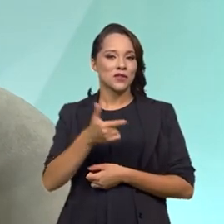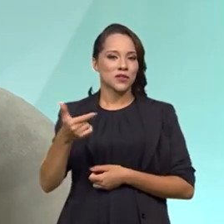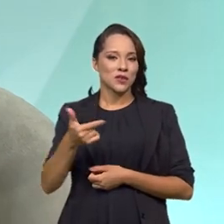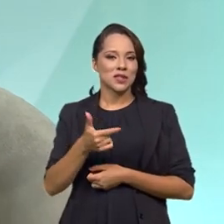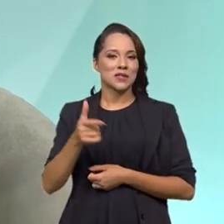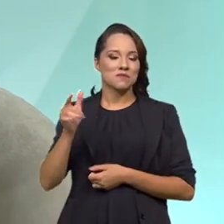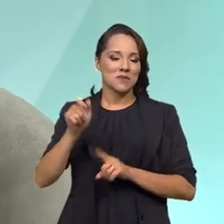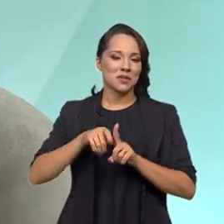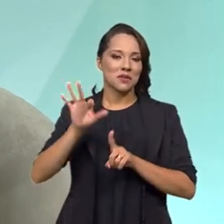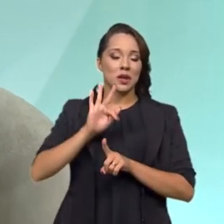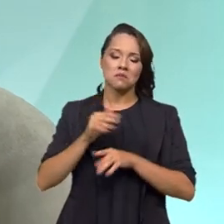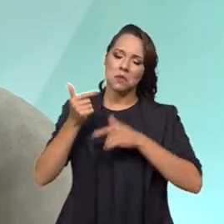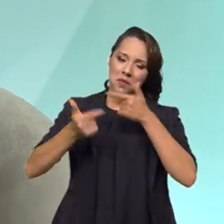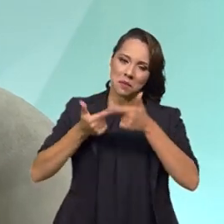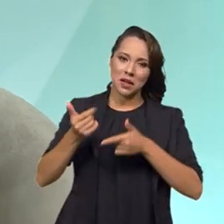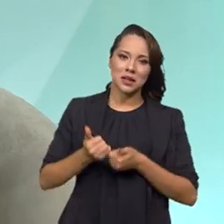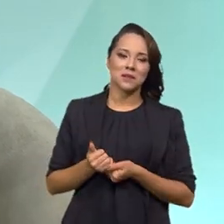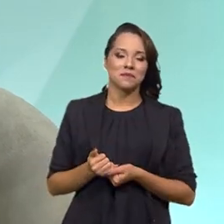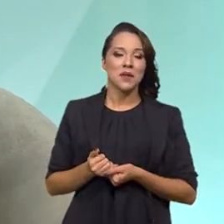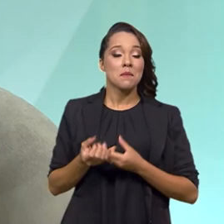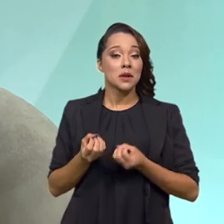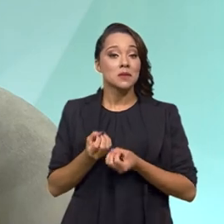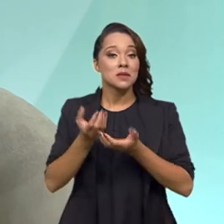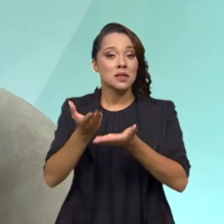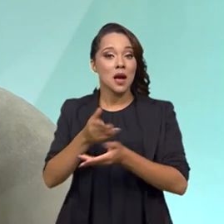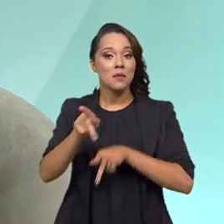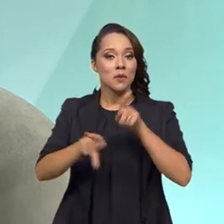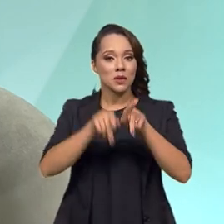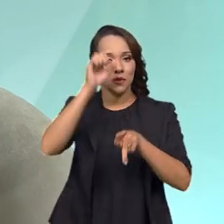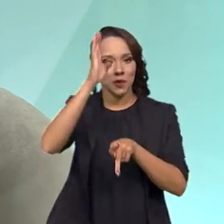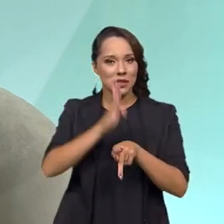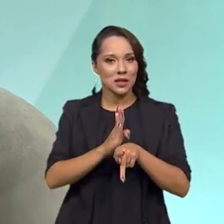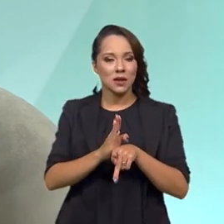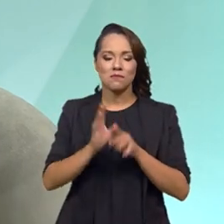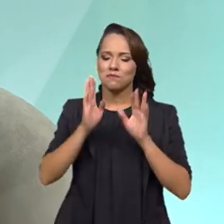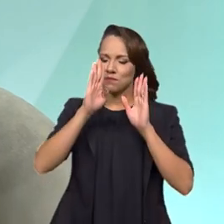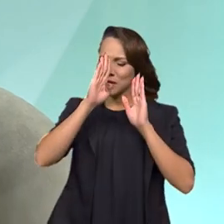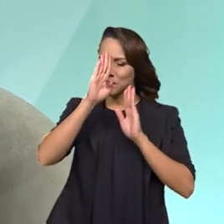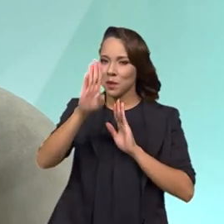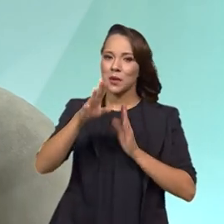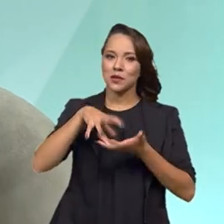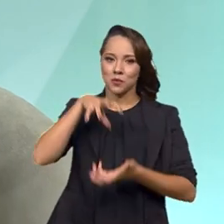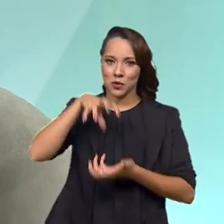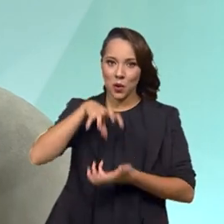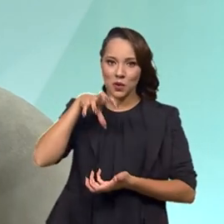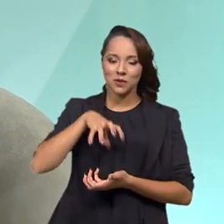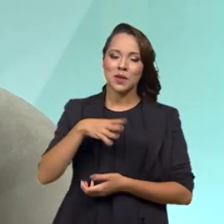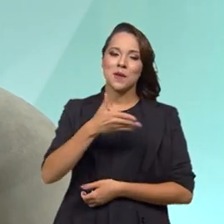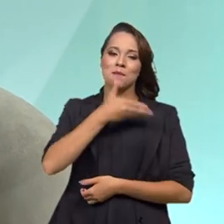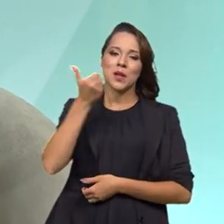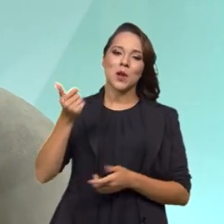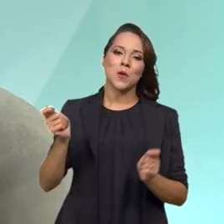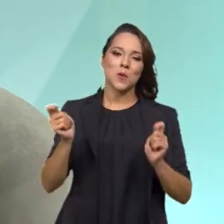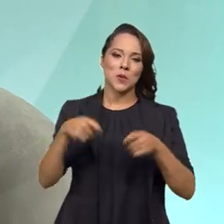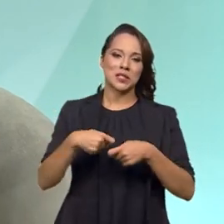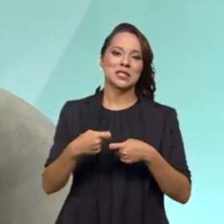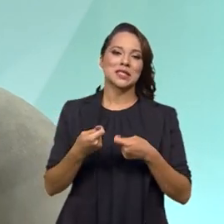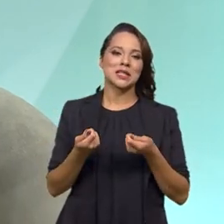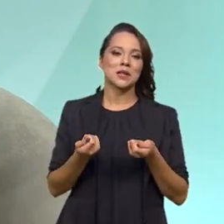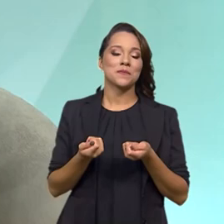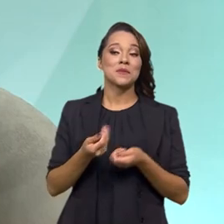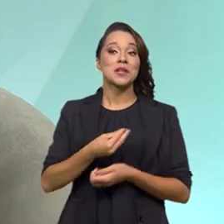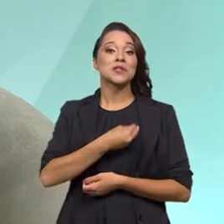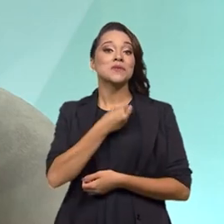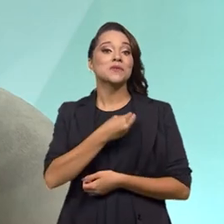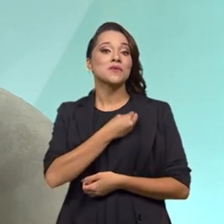fevereiro. Então, nós estamos trabalhando para que possamos dar ao povo brasileiro, em especial à população idosa, melhores condições de